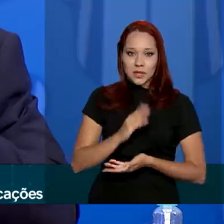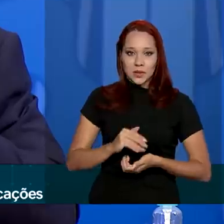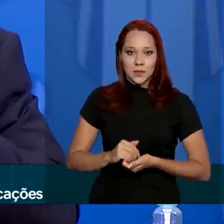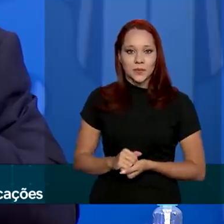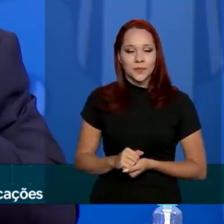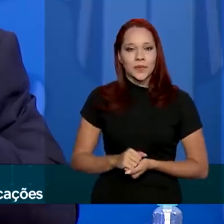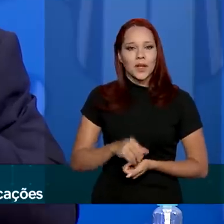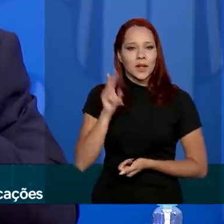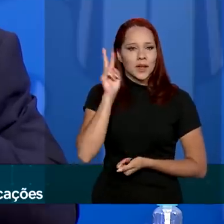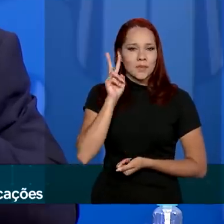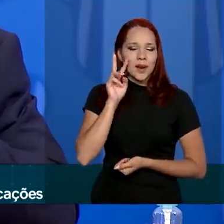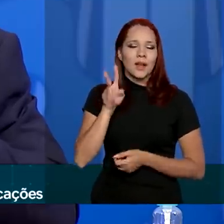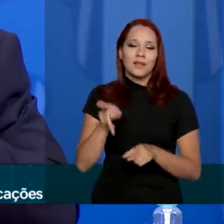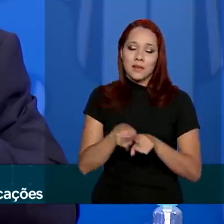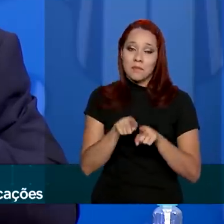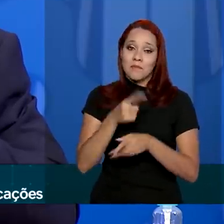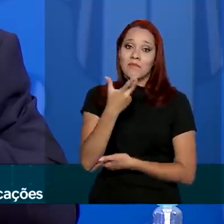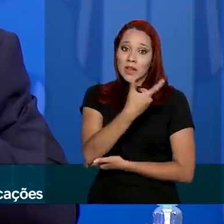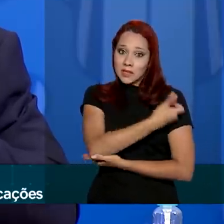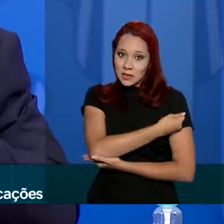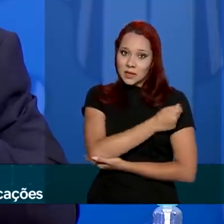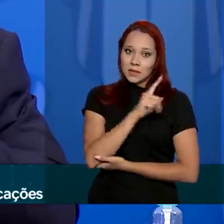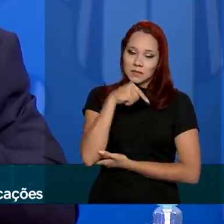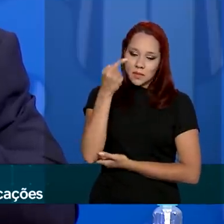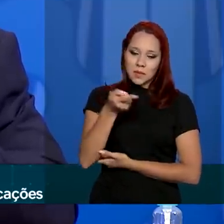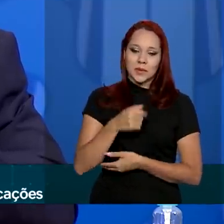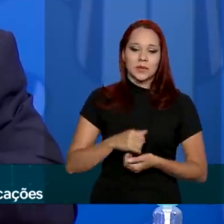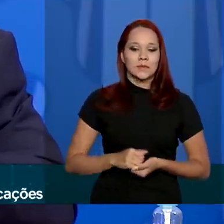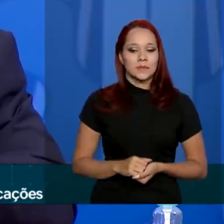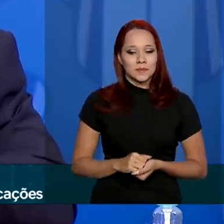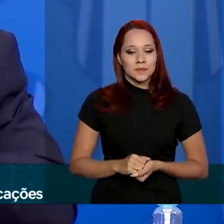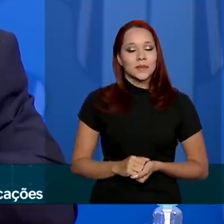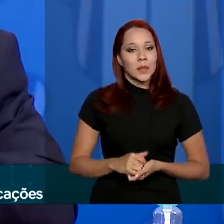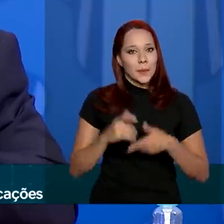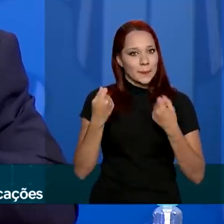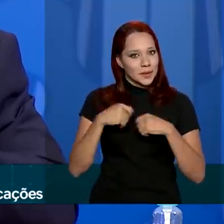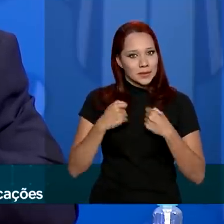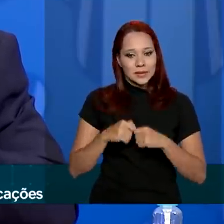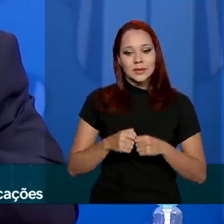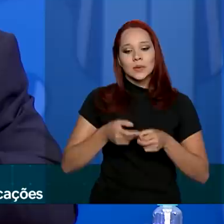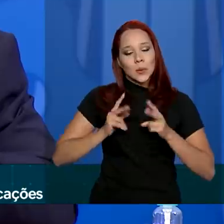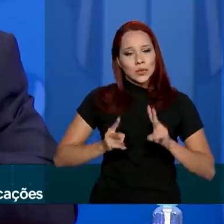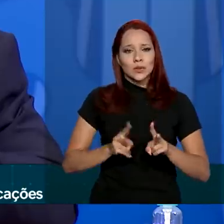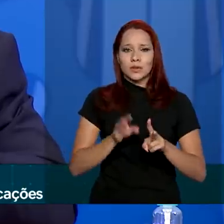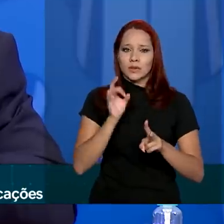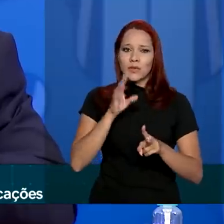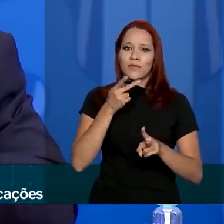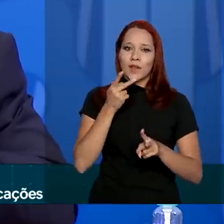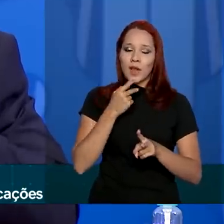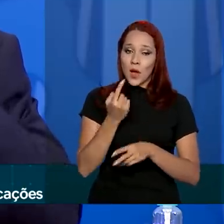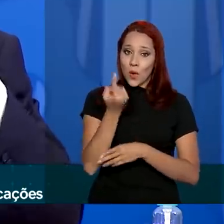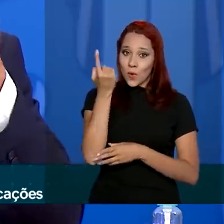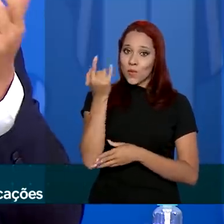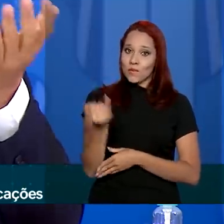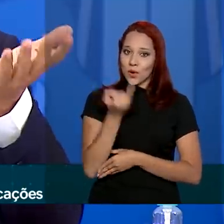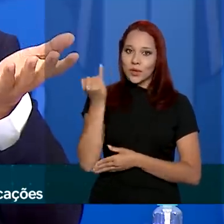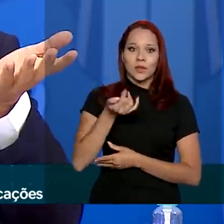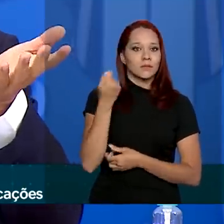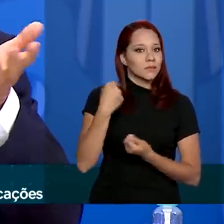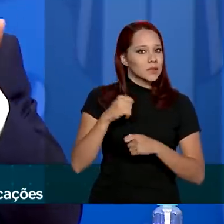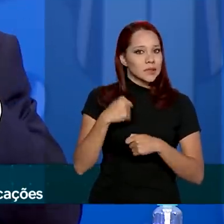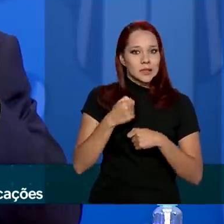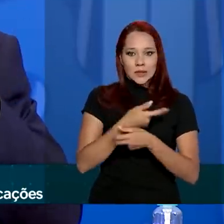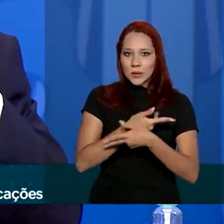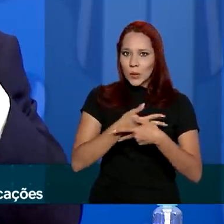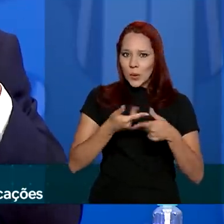lembrar das nossas vacinas também depois. Então, isso nós temos que continuar, deixa eu ressaltar aqui um ponto, tem que continuar com tudo que tem sido